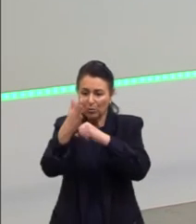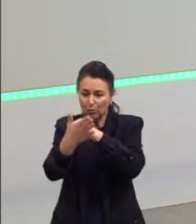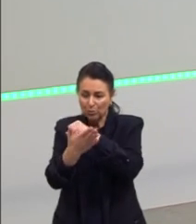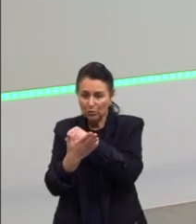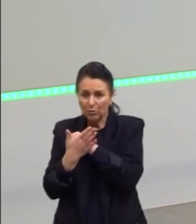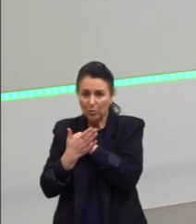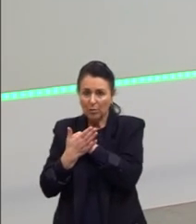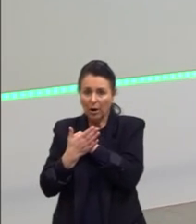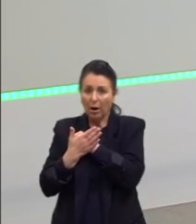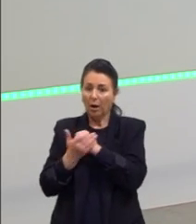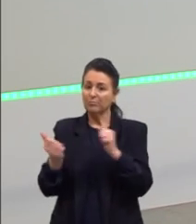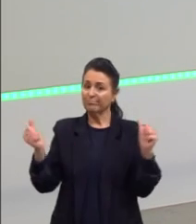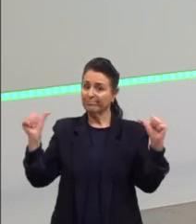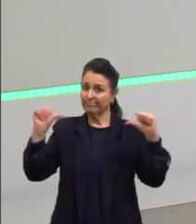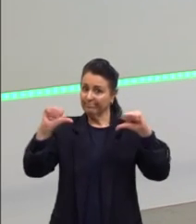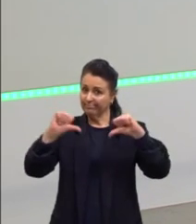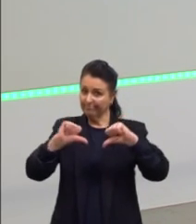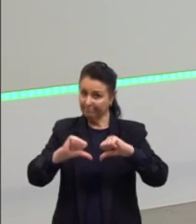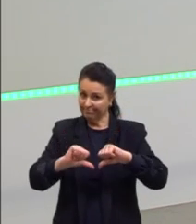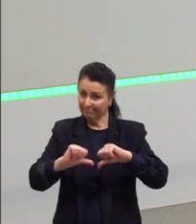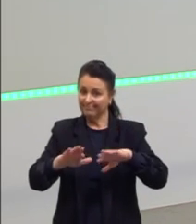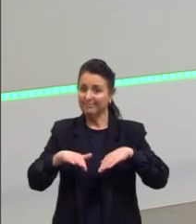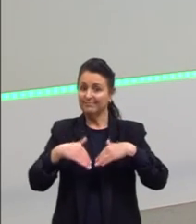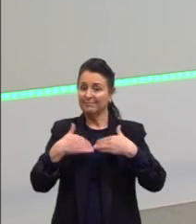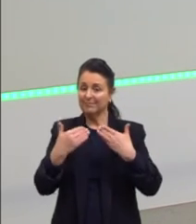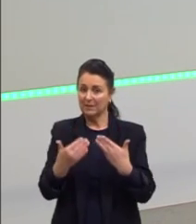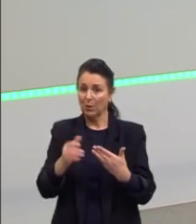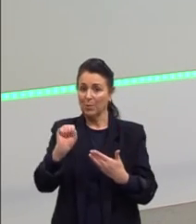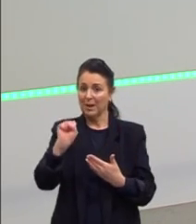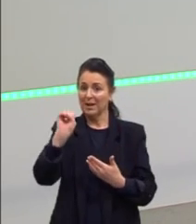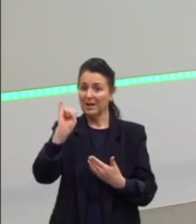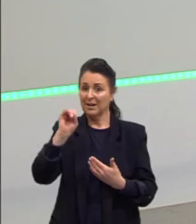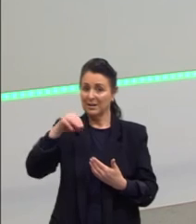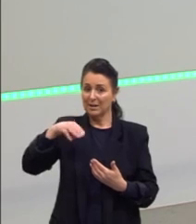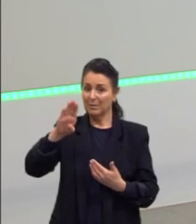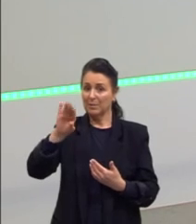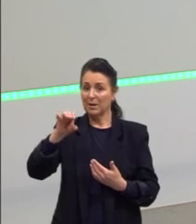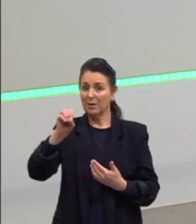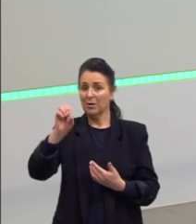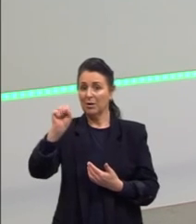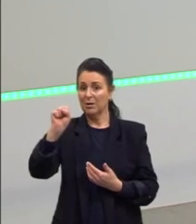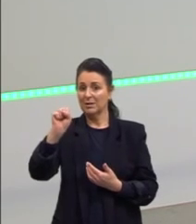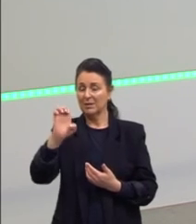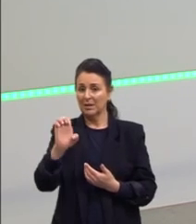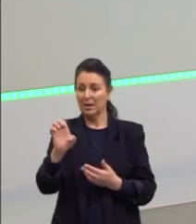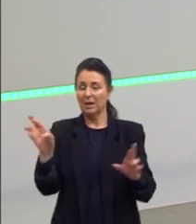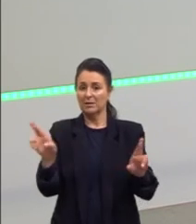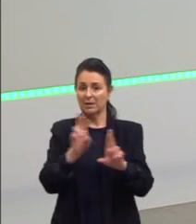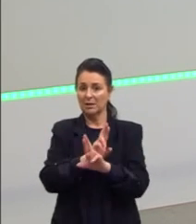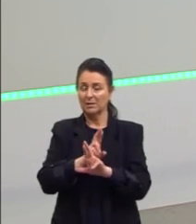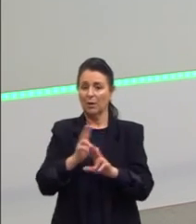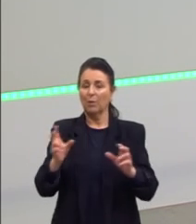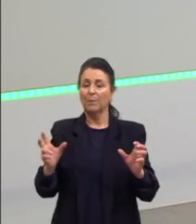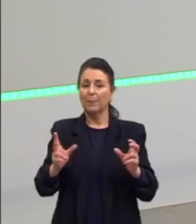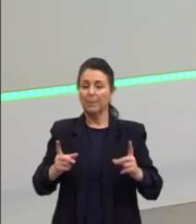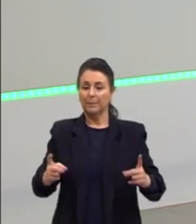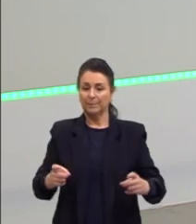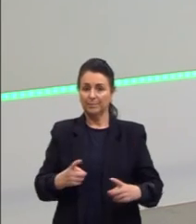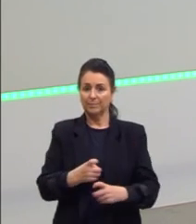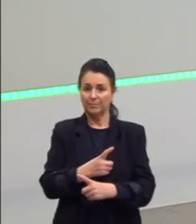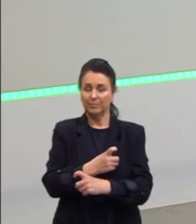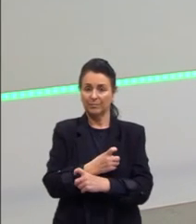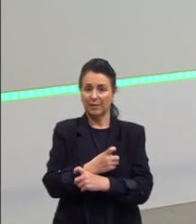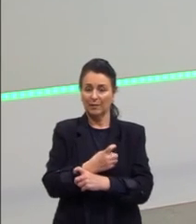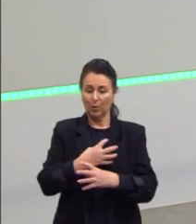elas são prejudicadas. Então, isso é simbiose. Então, nessa relação das bactérias do nosso intestino,